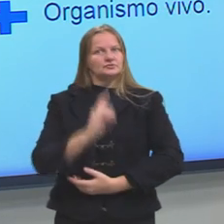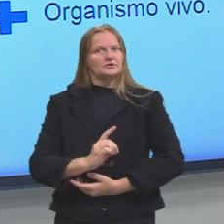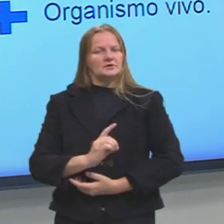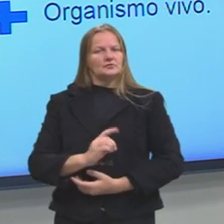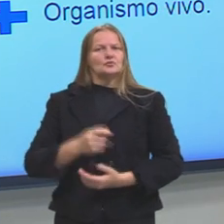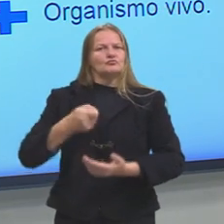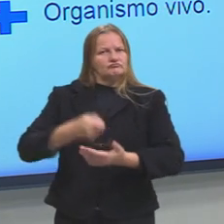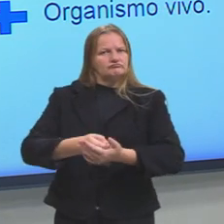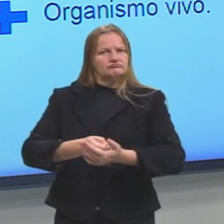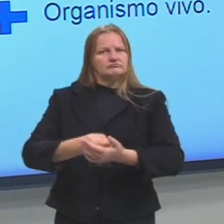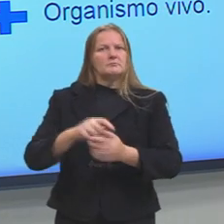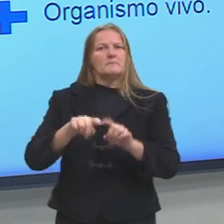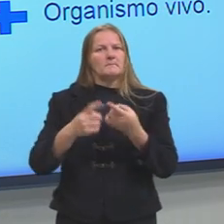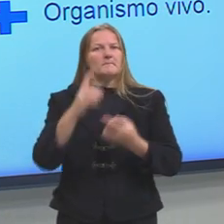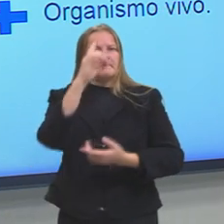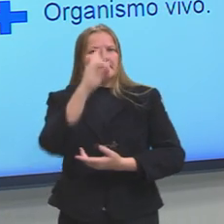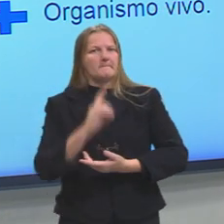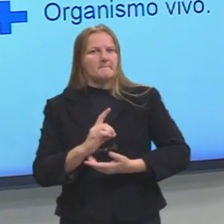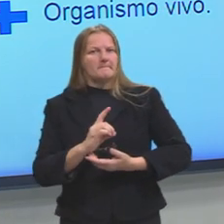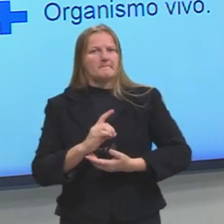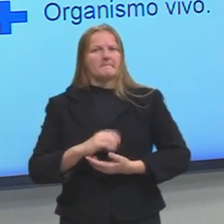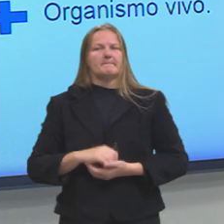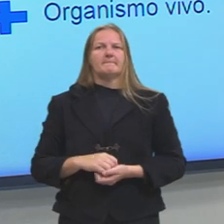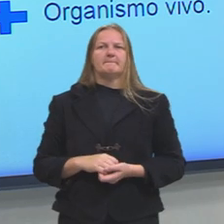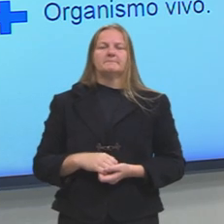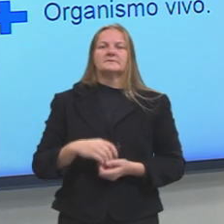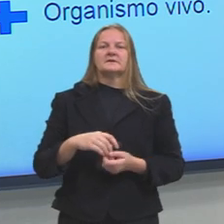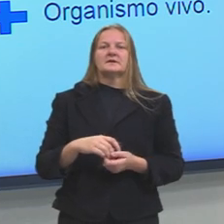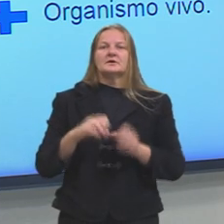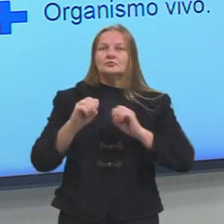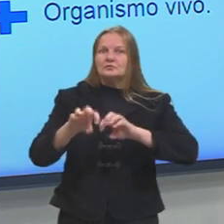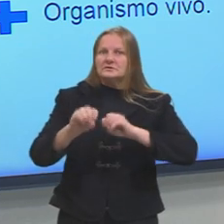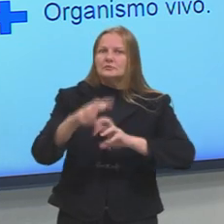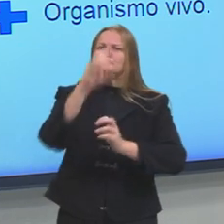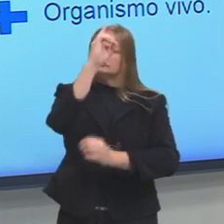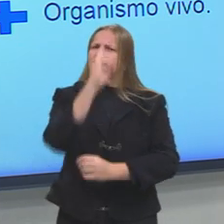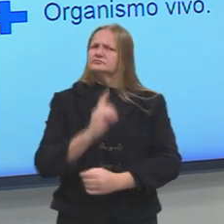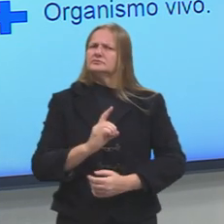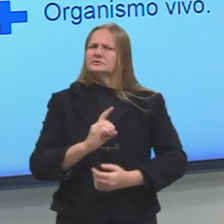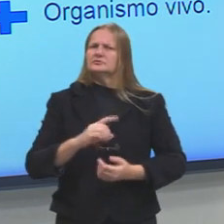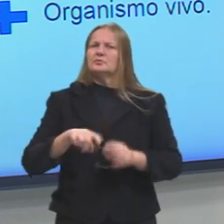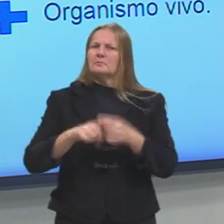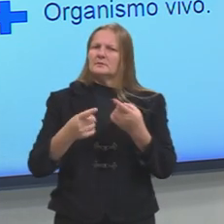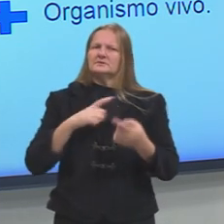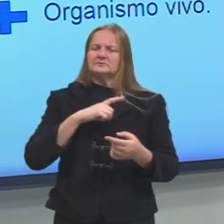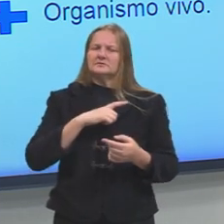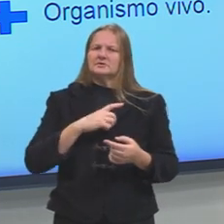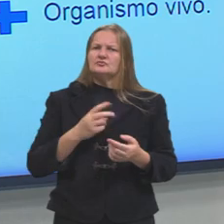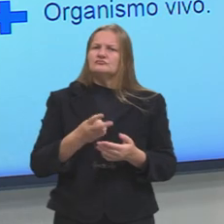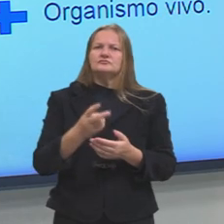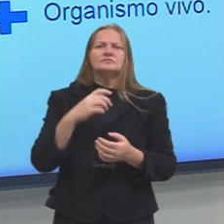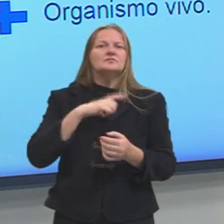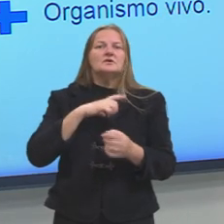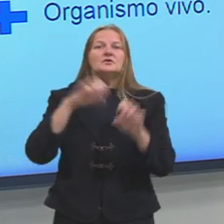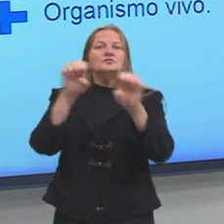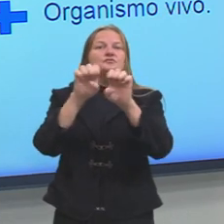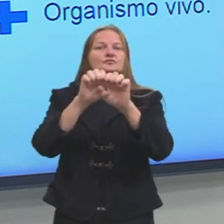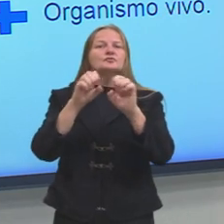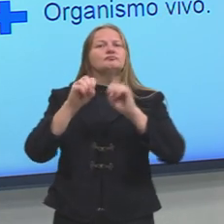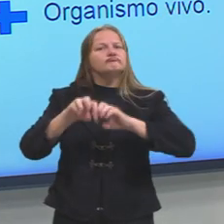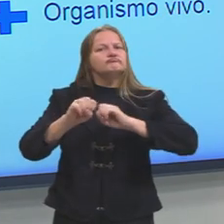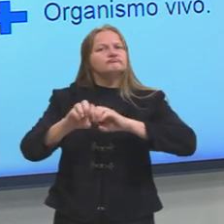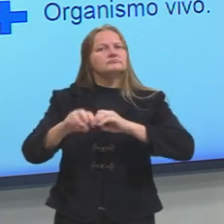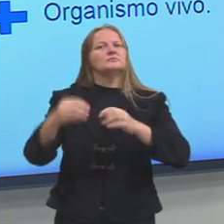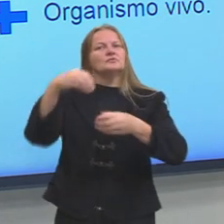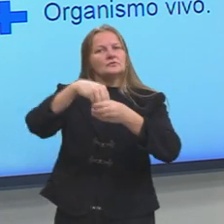dever, a educação se tornou agora um direito, né, mas a educação é algo que ao nascermos, já existe uma estrutura educacional que